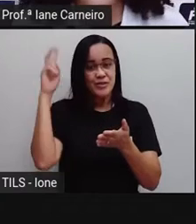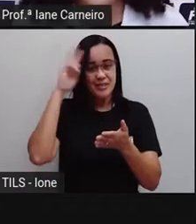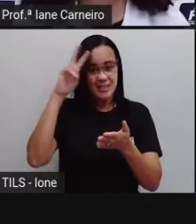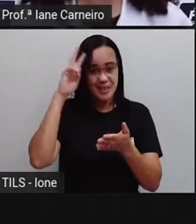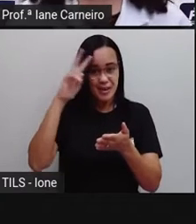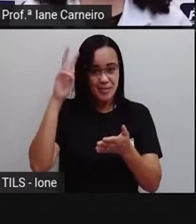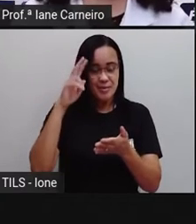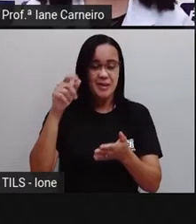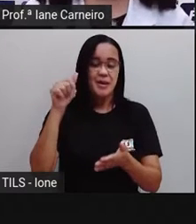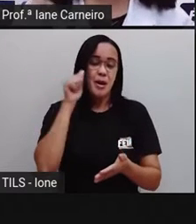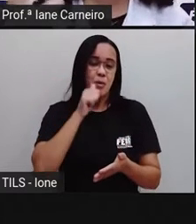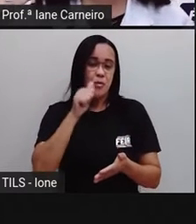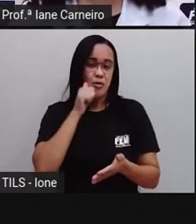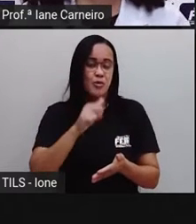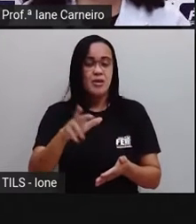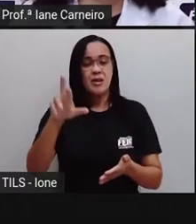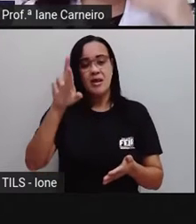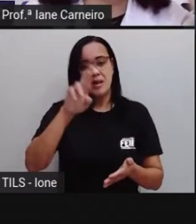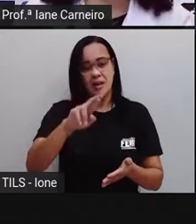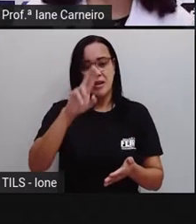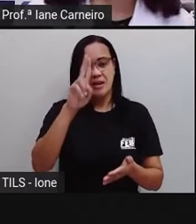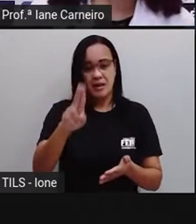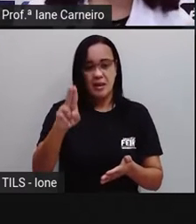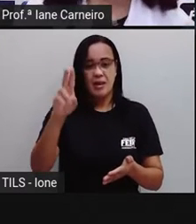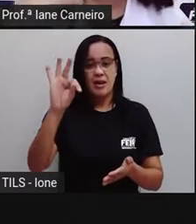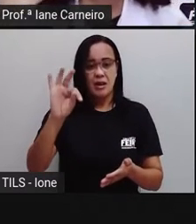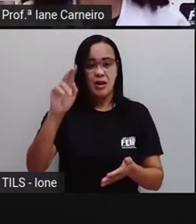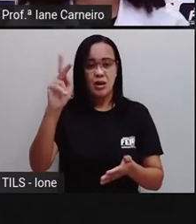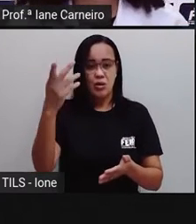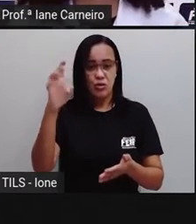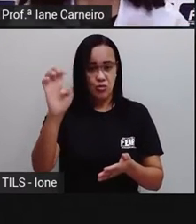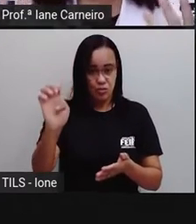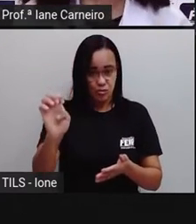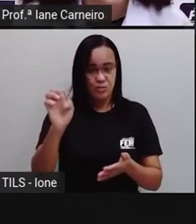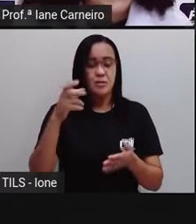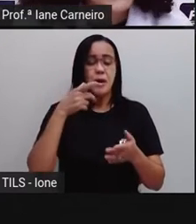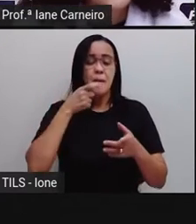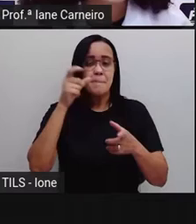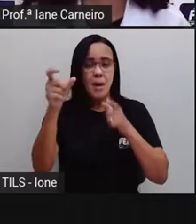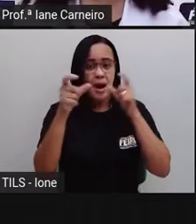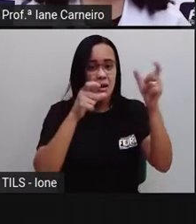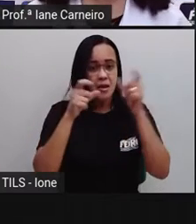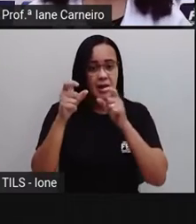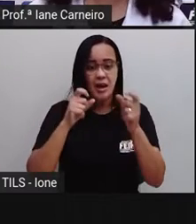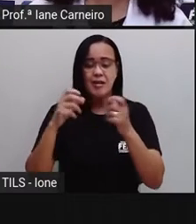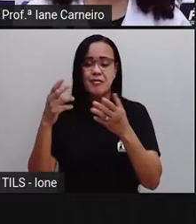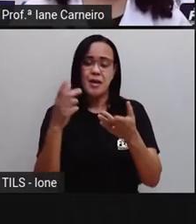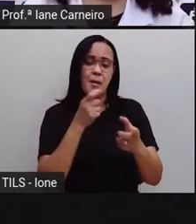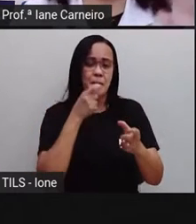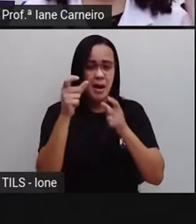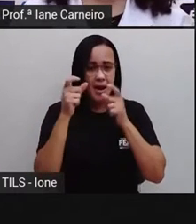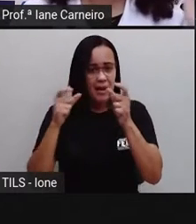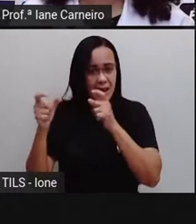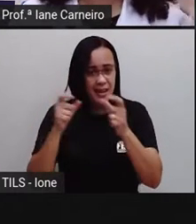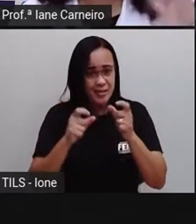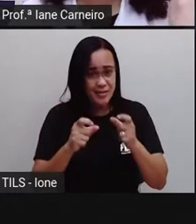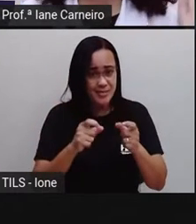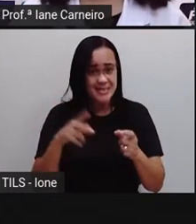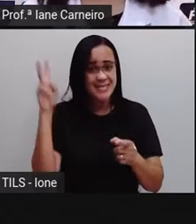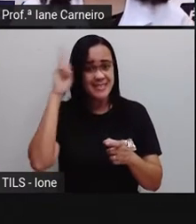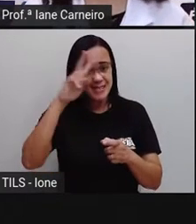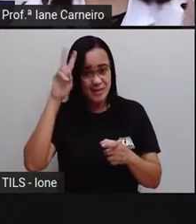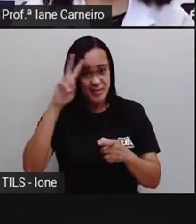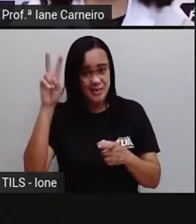palavras, e aí aparecia, né? Algumas letras e as palavras e a gente ia lendo, não sei se você lembra, a Pró leu, tem